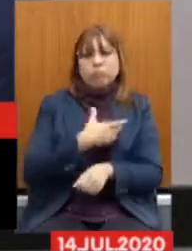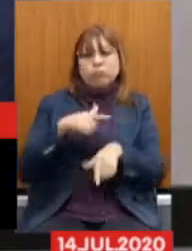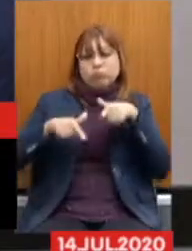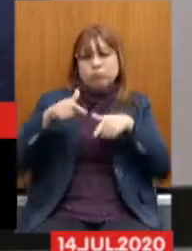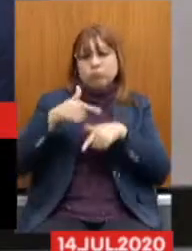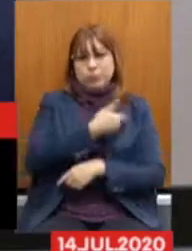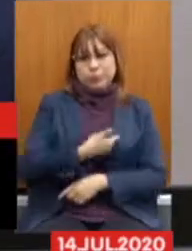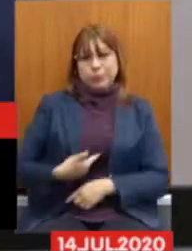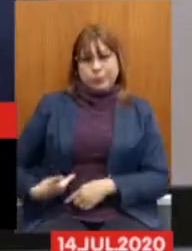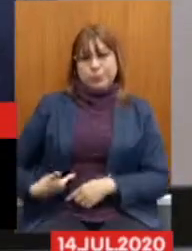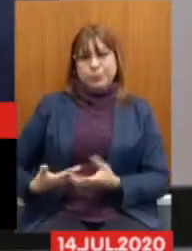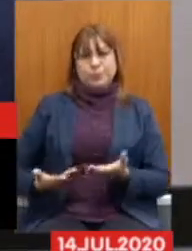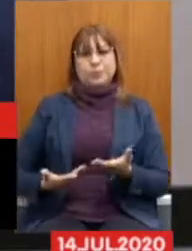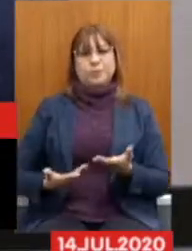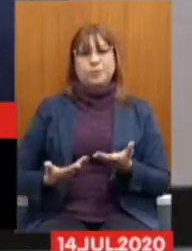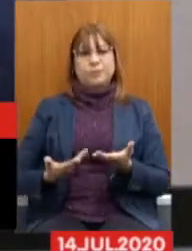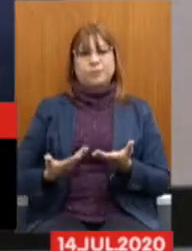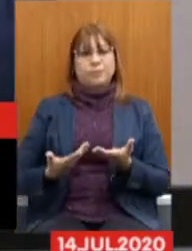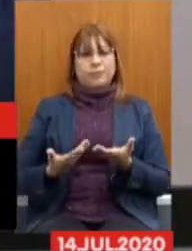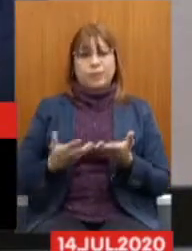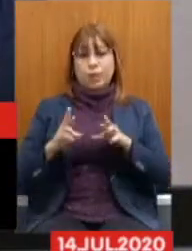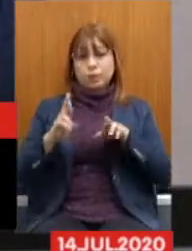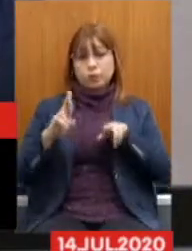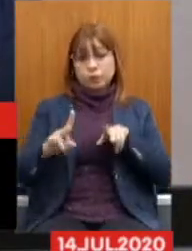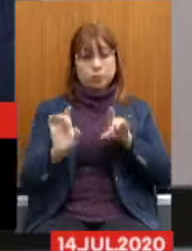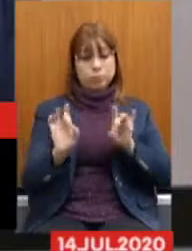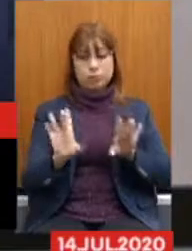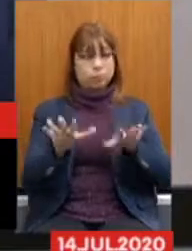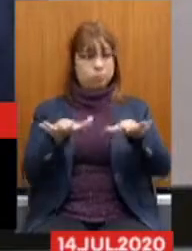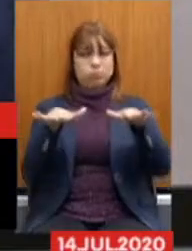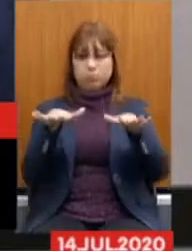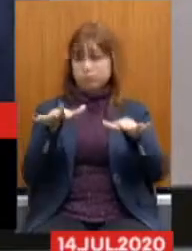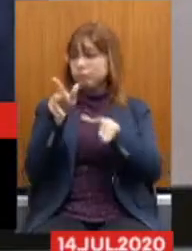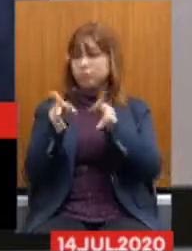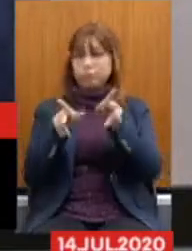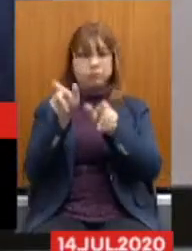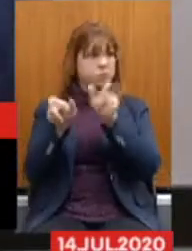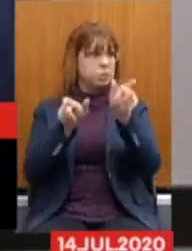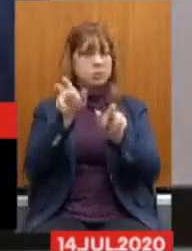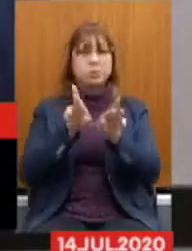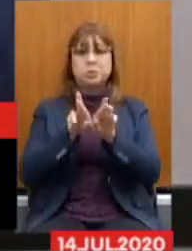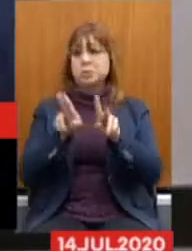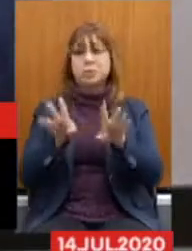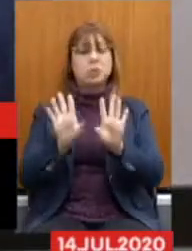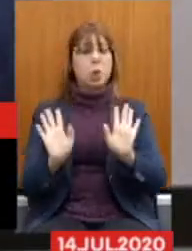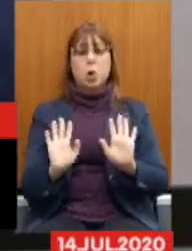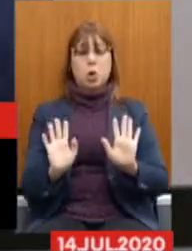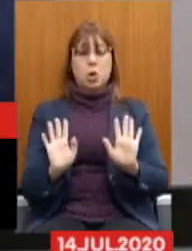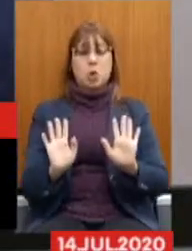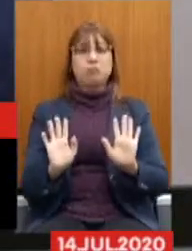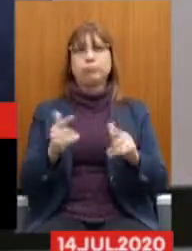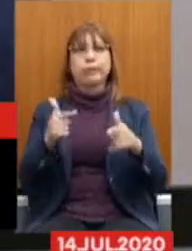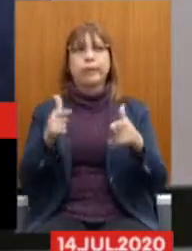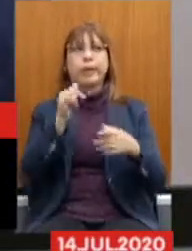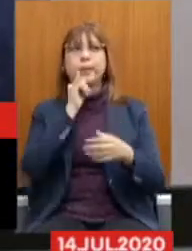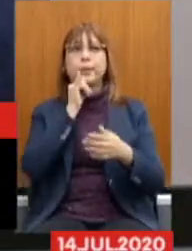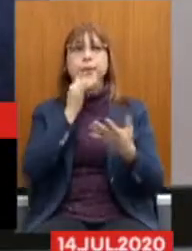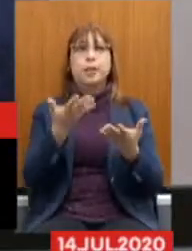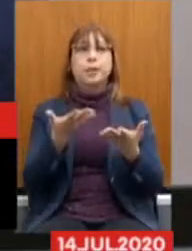a diferença é só a plateia. Nós não vamos ter aqui a plateia